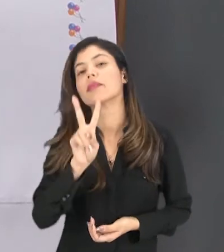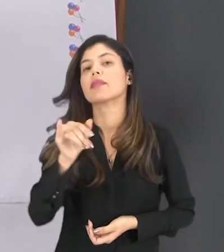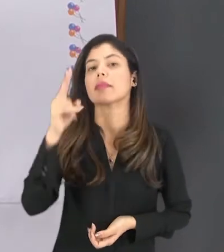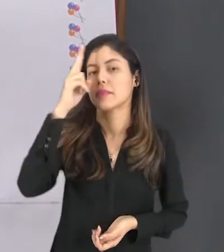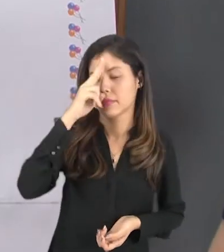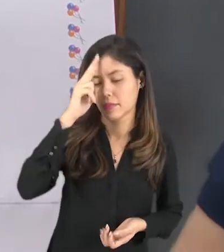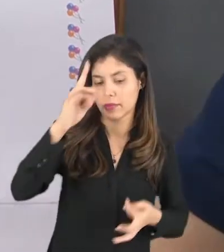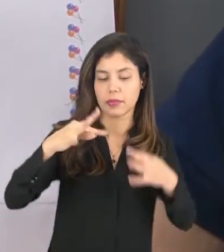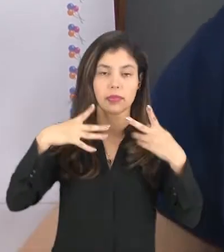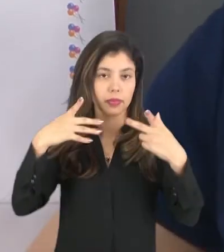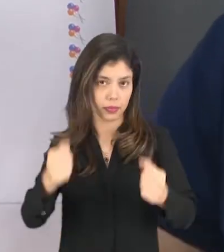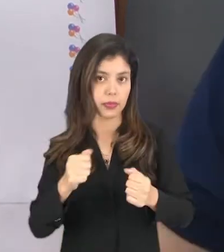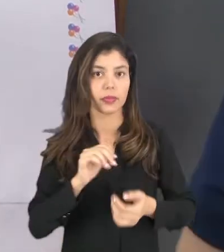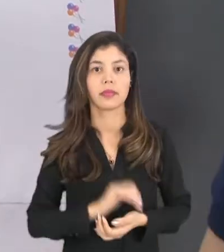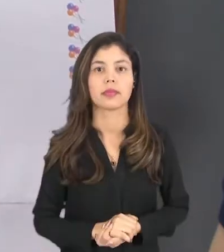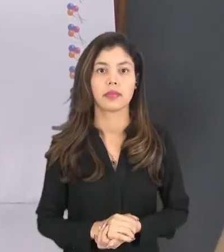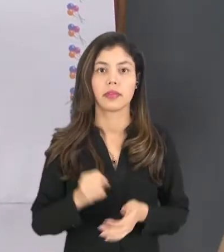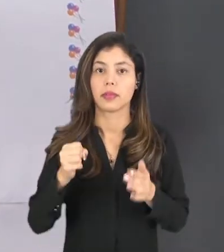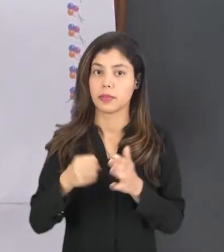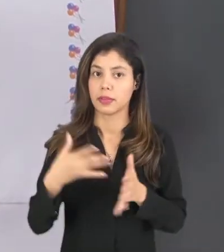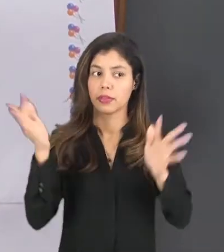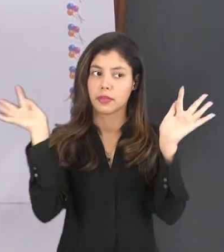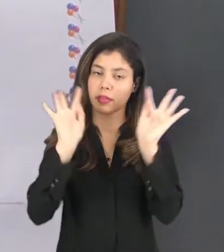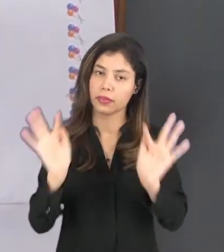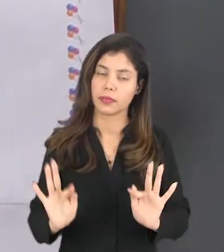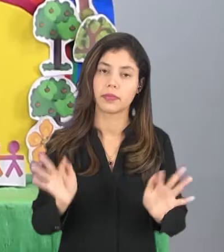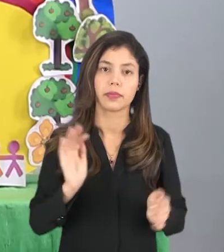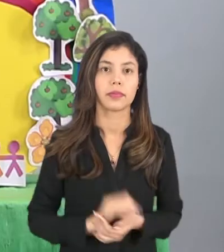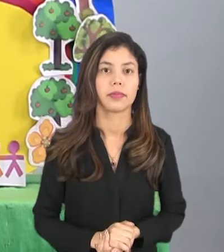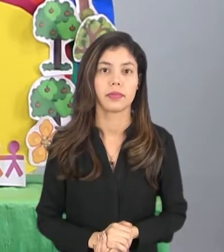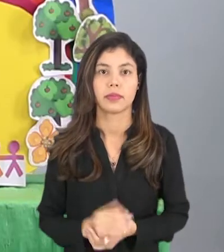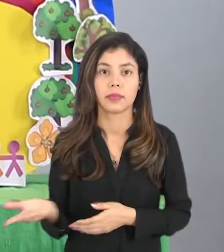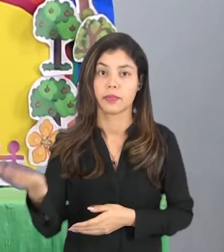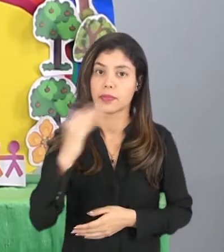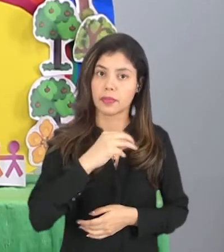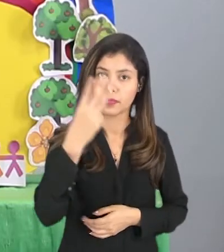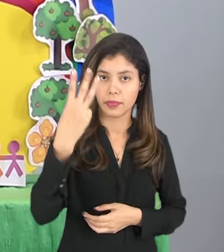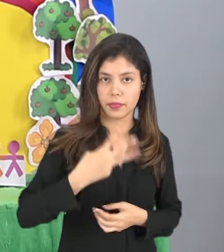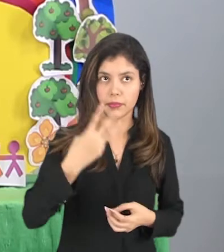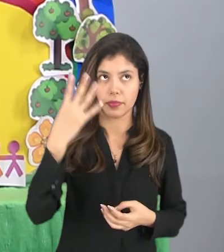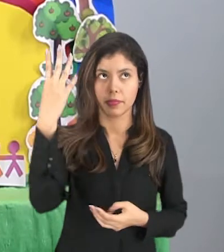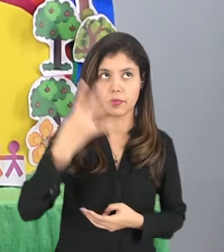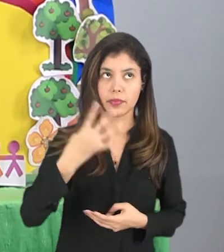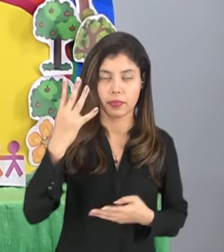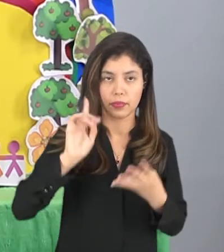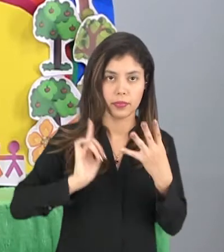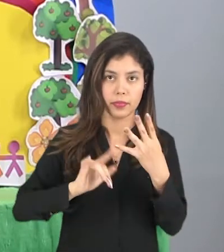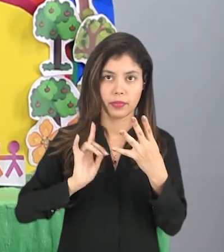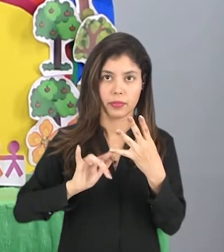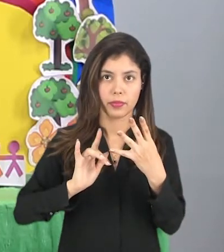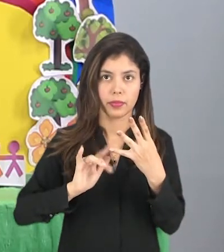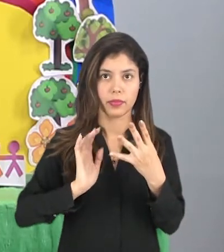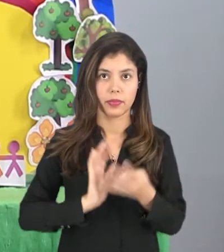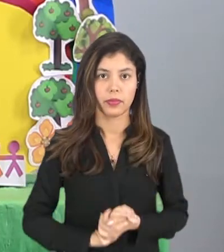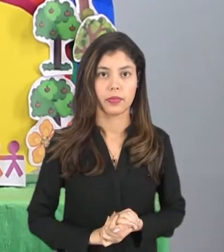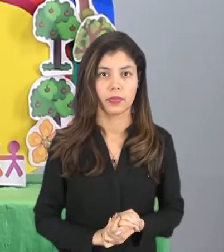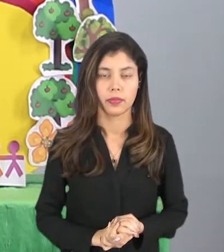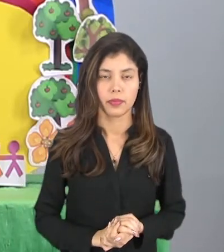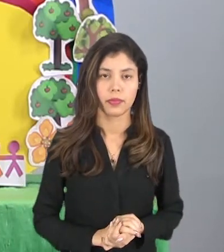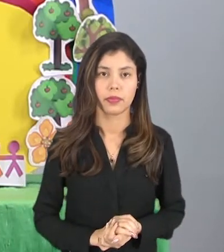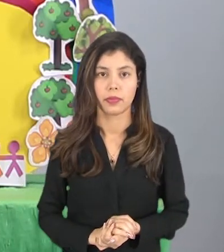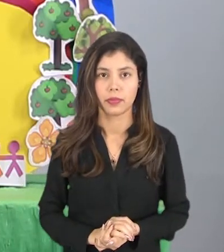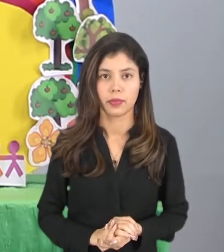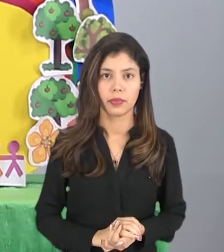lembrada para a vida toda. Muito feliz. Vamos lá para a terceira situação, para a quarta situação. Esse